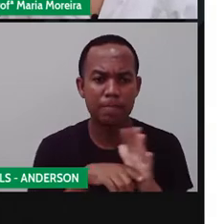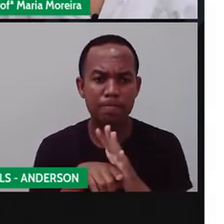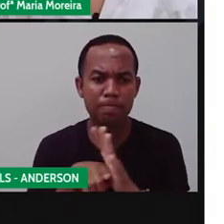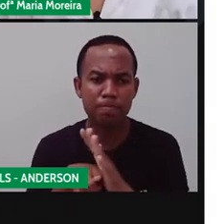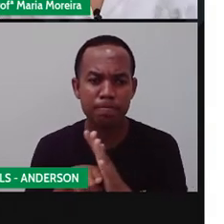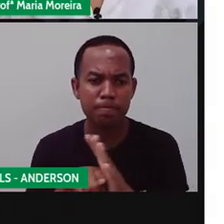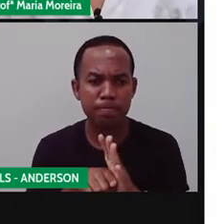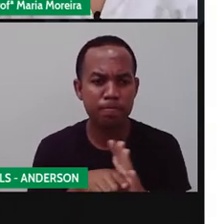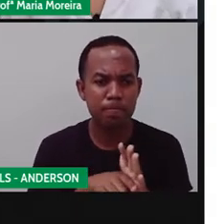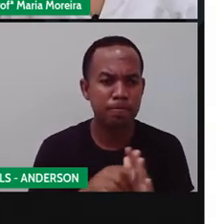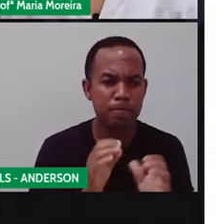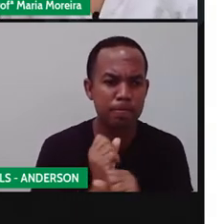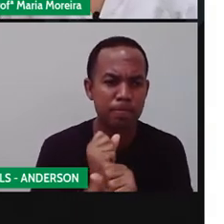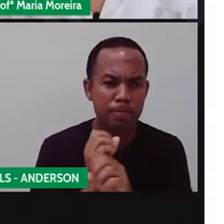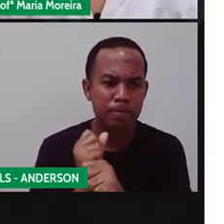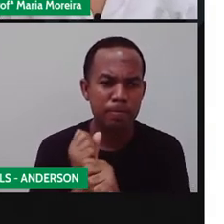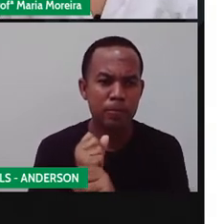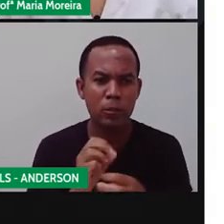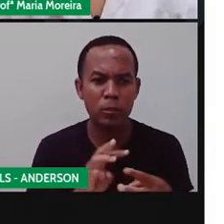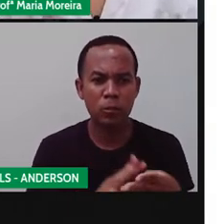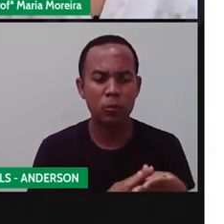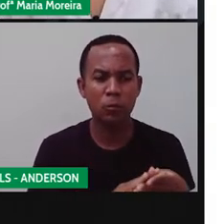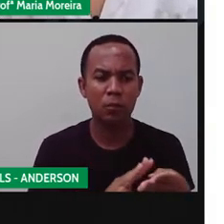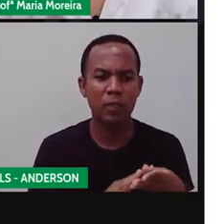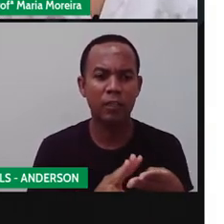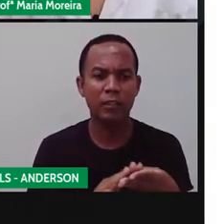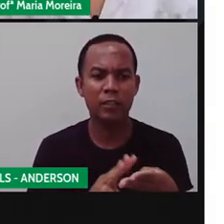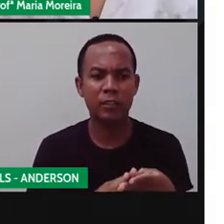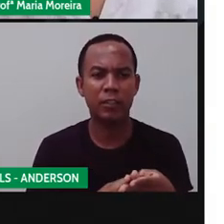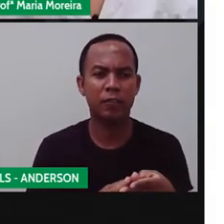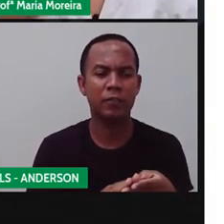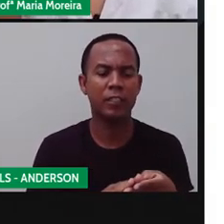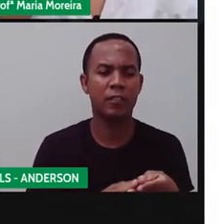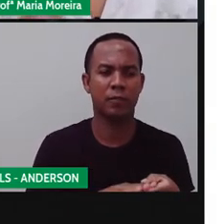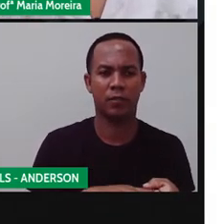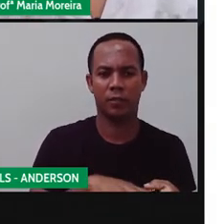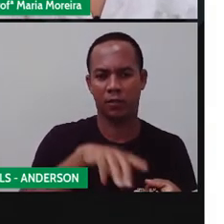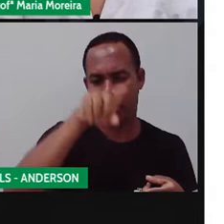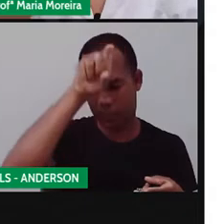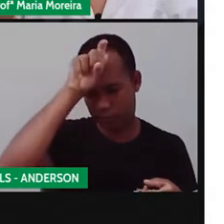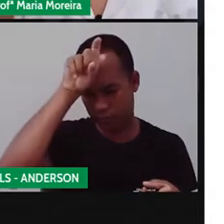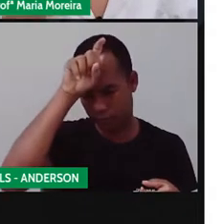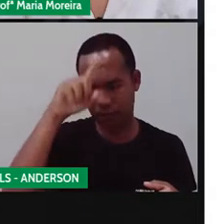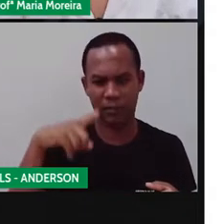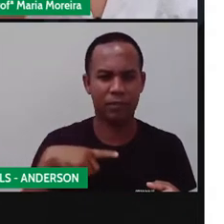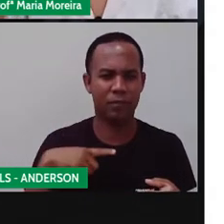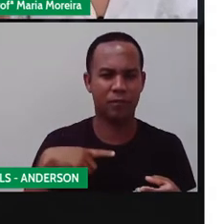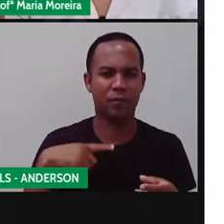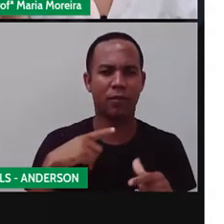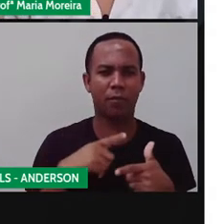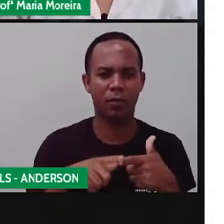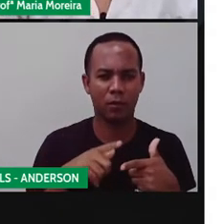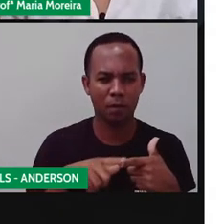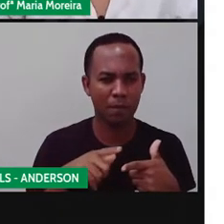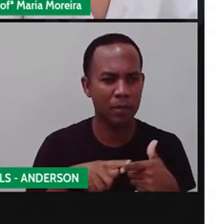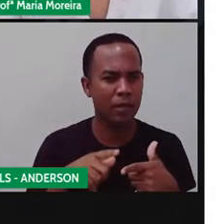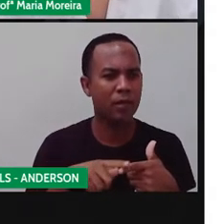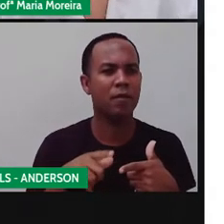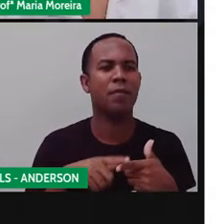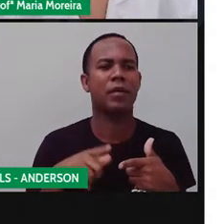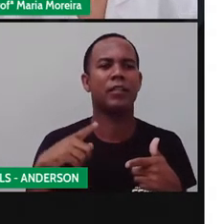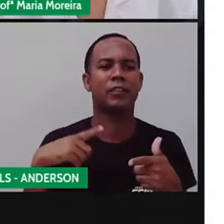egípcia. Creiam. Eles tinham um sistema de numeração. Eles tinham problemas. Eles tinham engenharia. Eles tinham arquitetura.